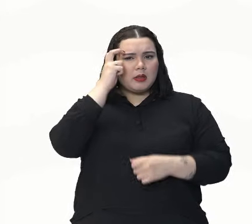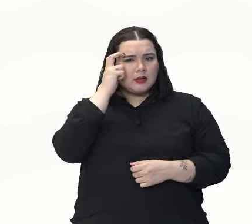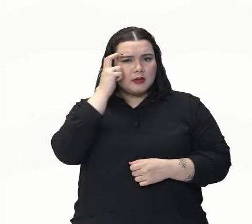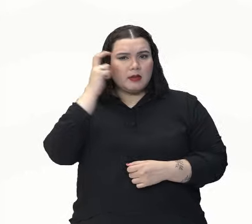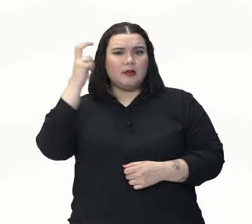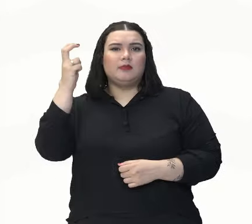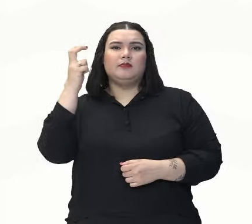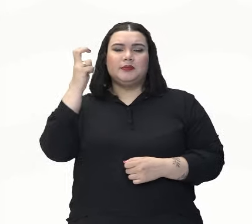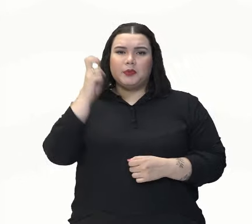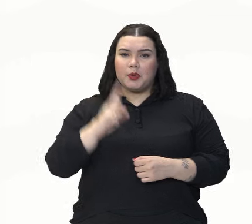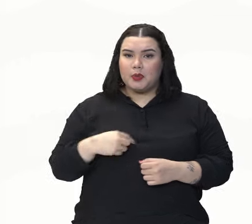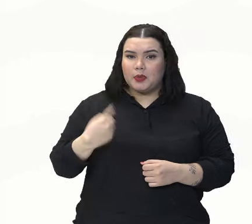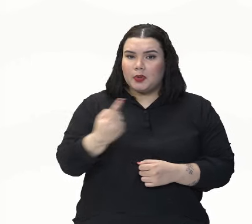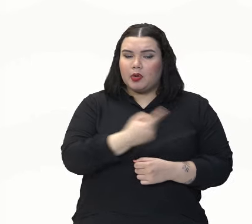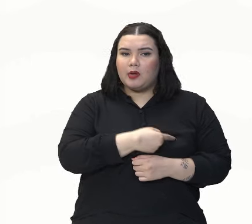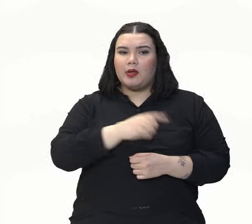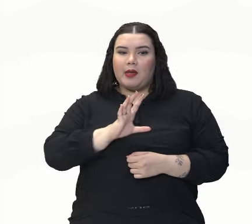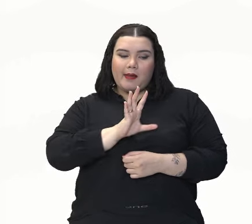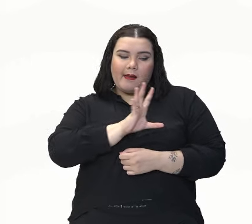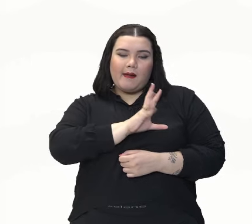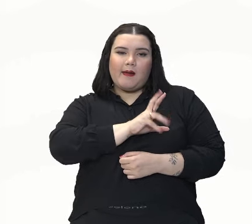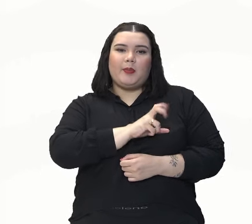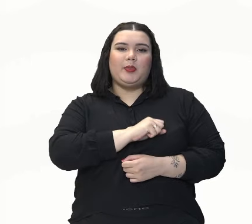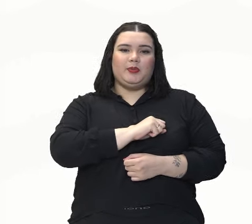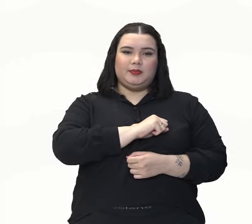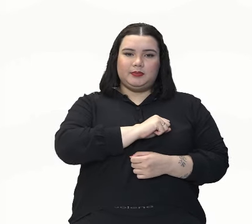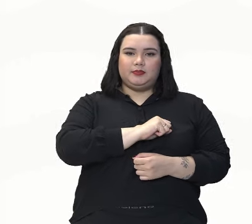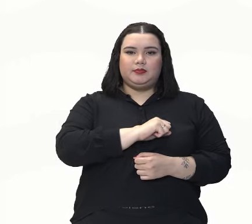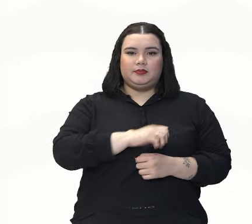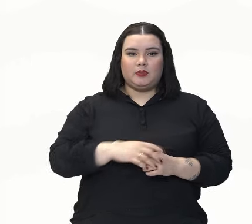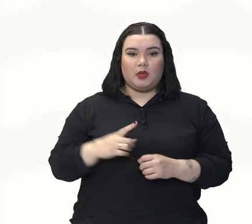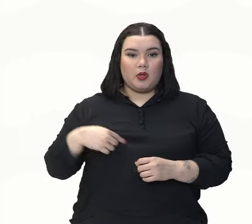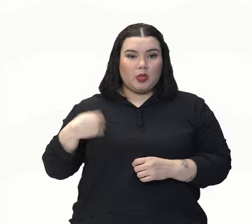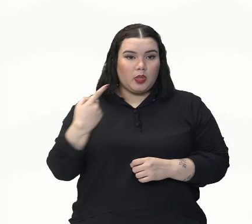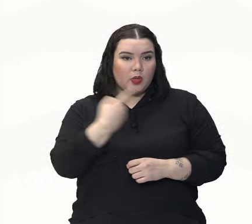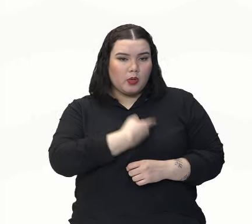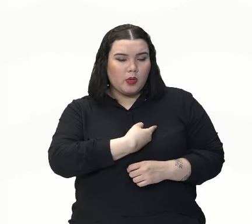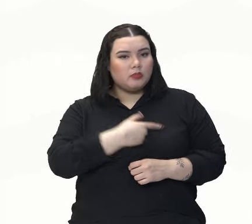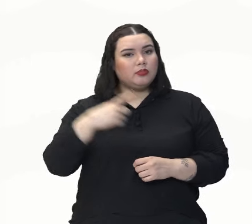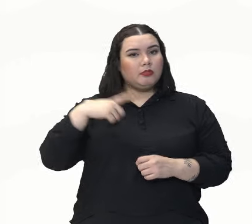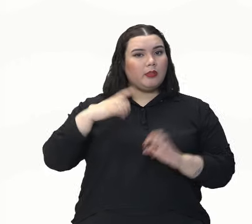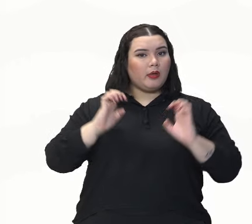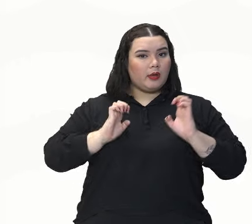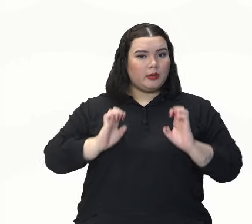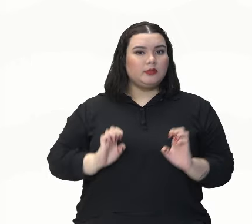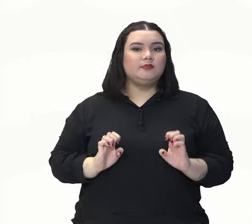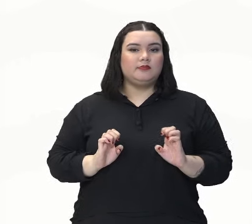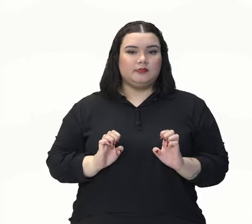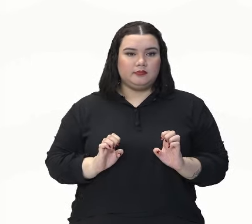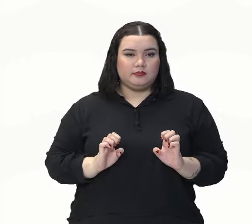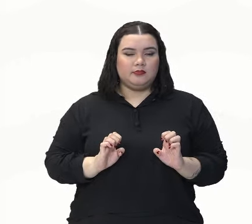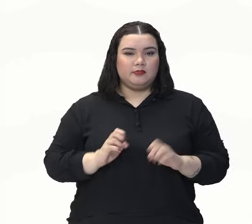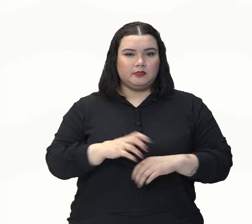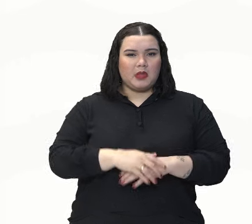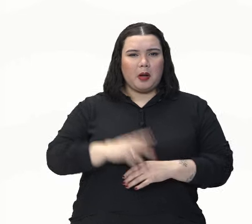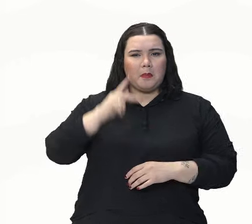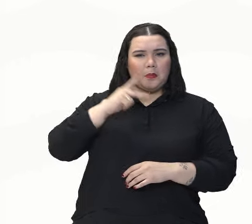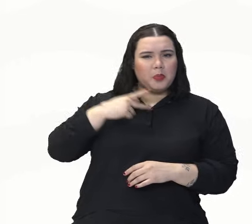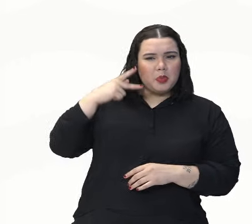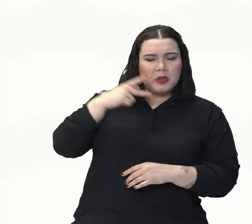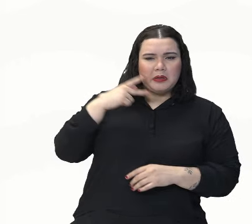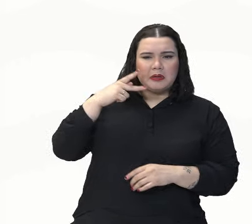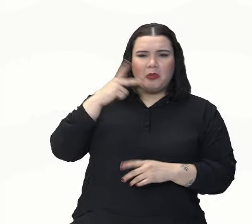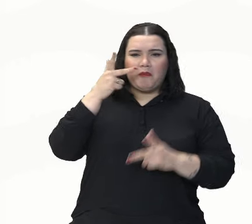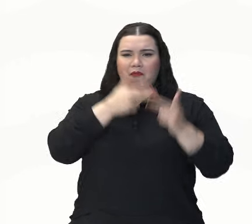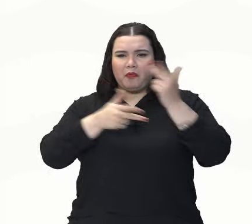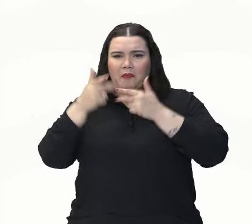inteligentes, somos todos amorosos, somos todos honestos. Escândalos